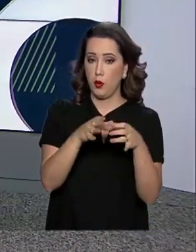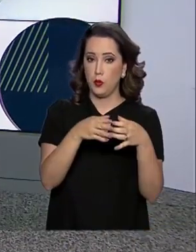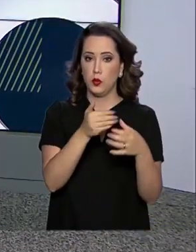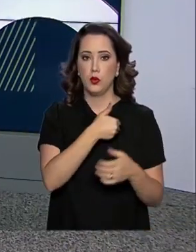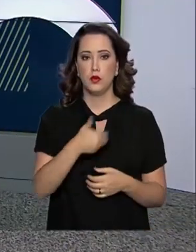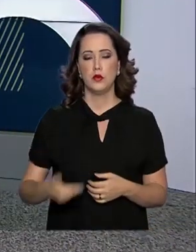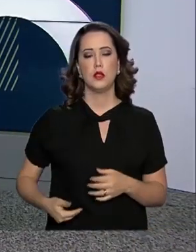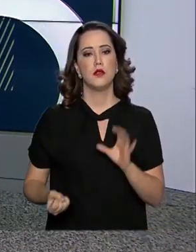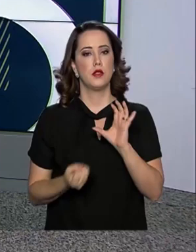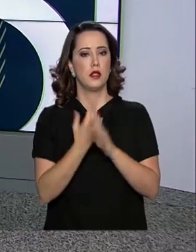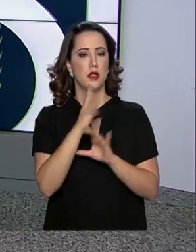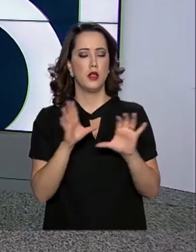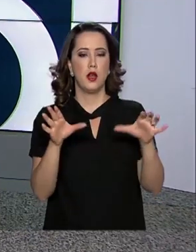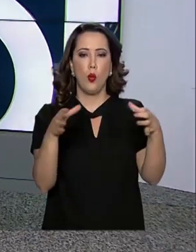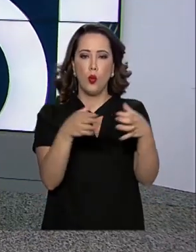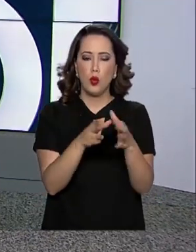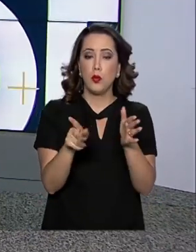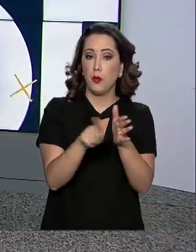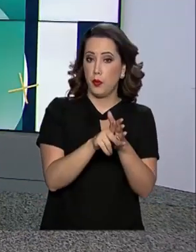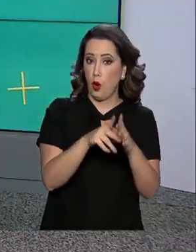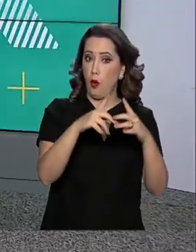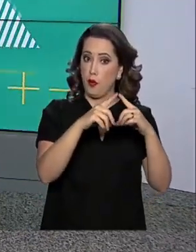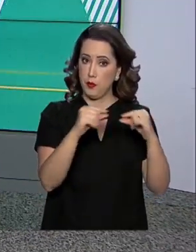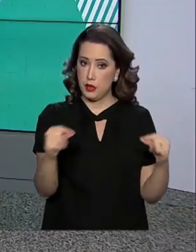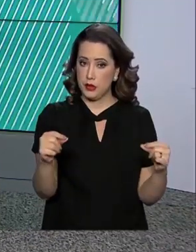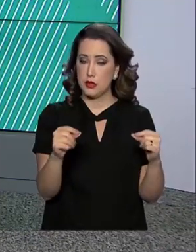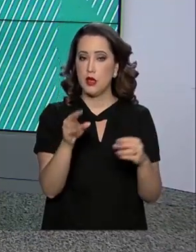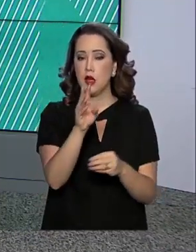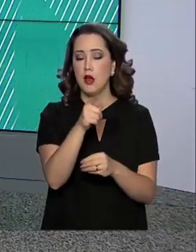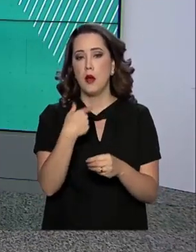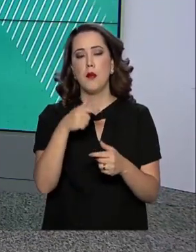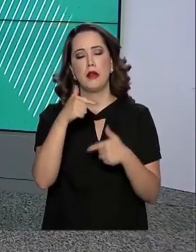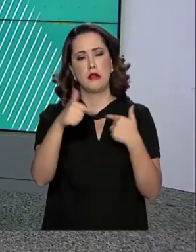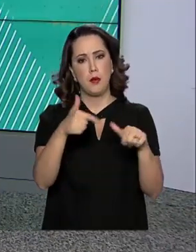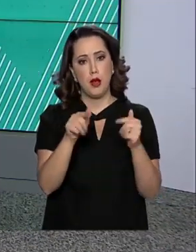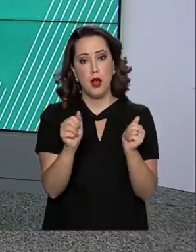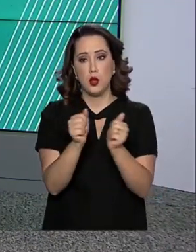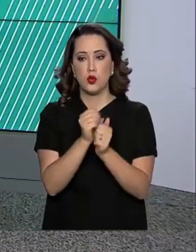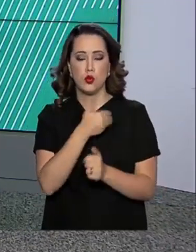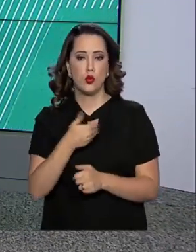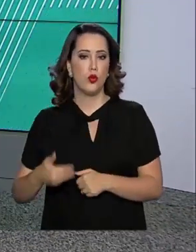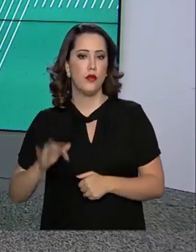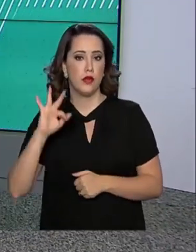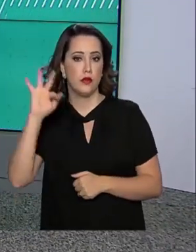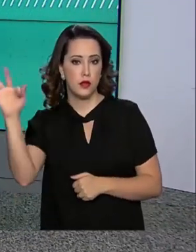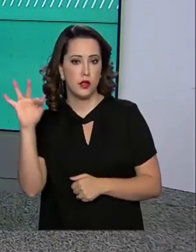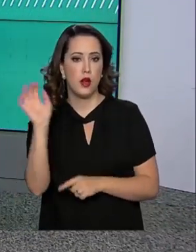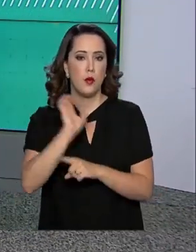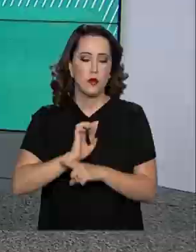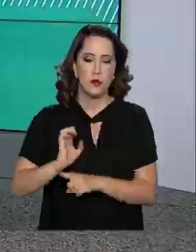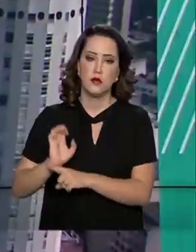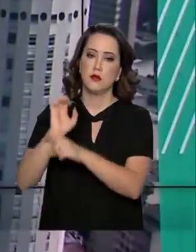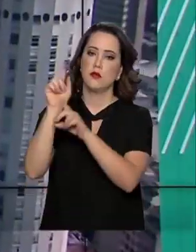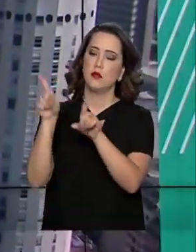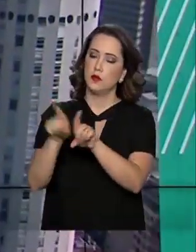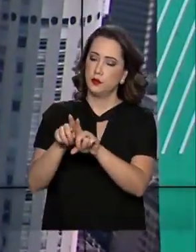Negócios, que terá sede em Brasília para atender União, Estados e Municípios.